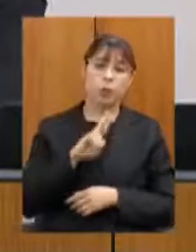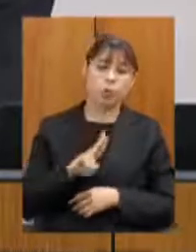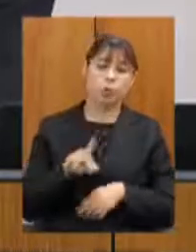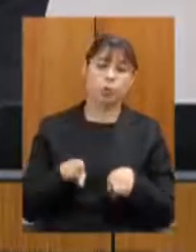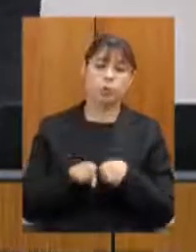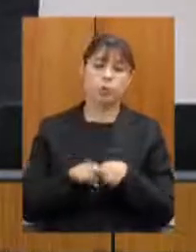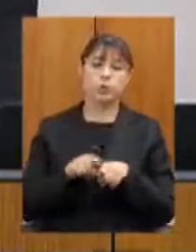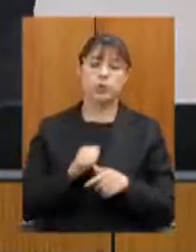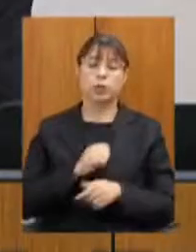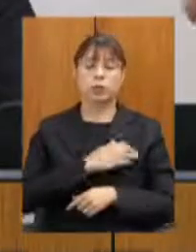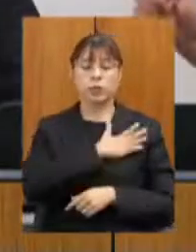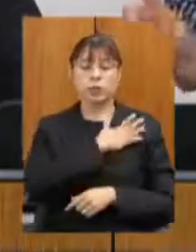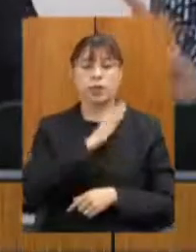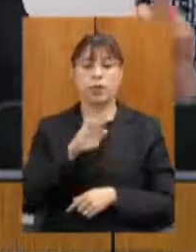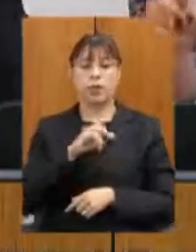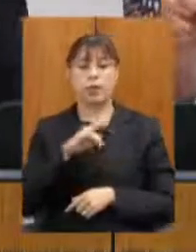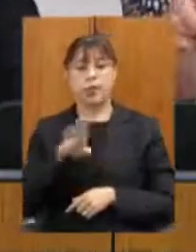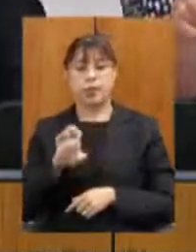deputado Coronel Henrique